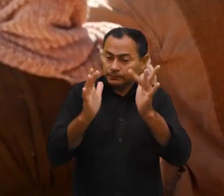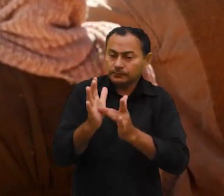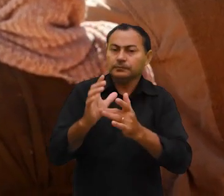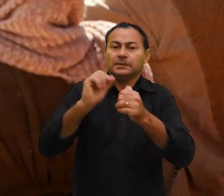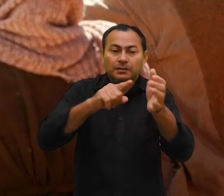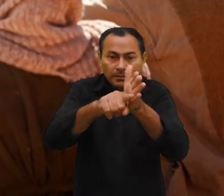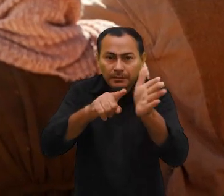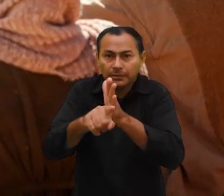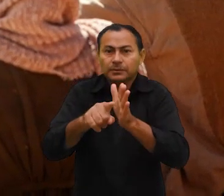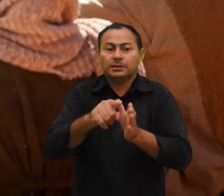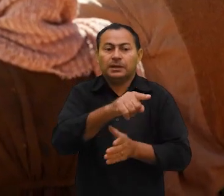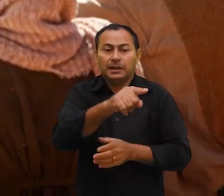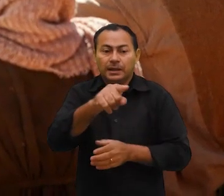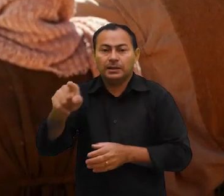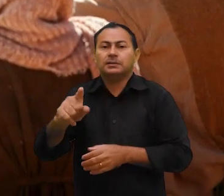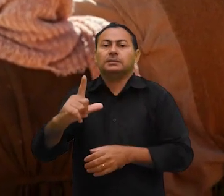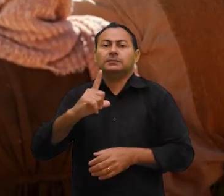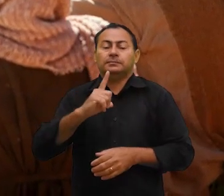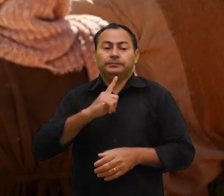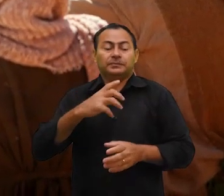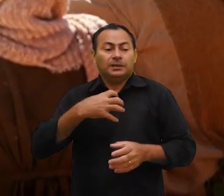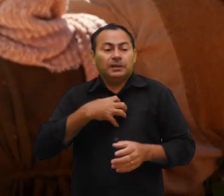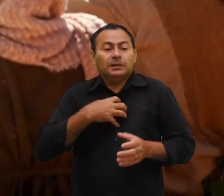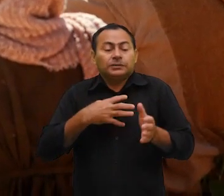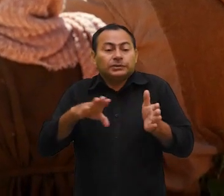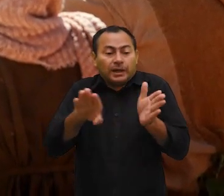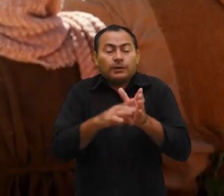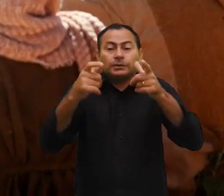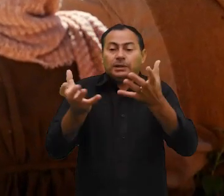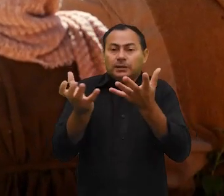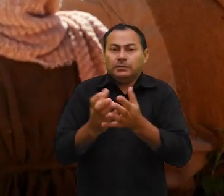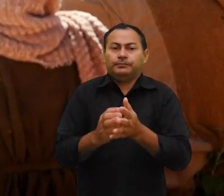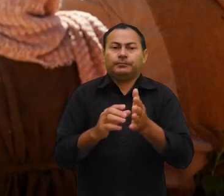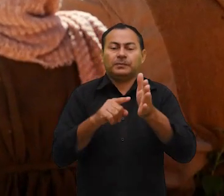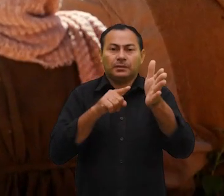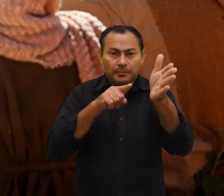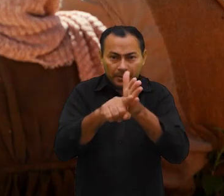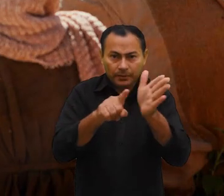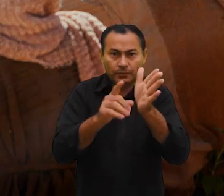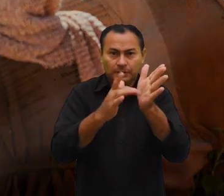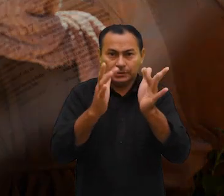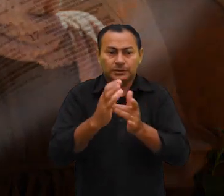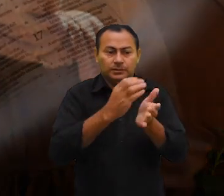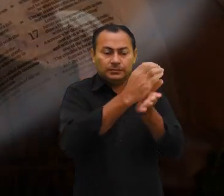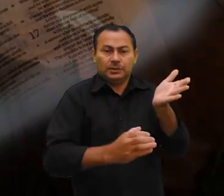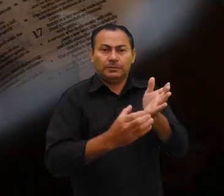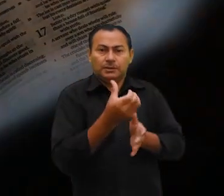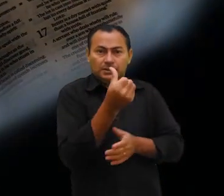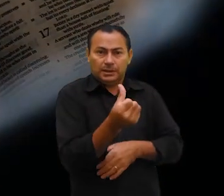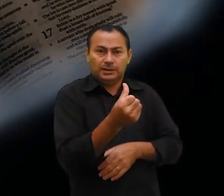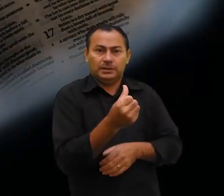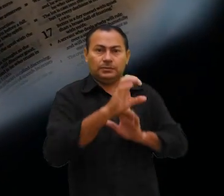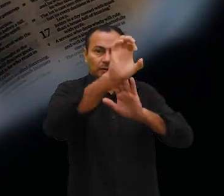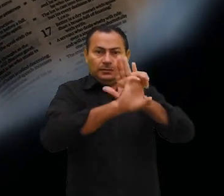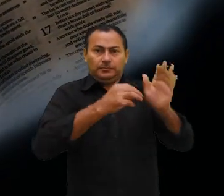Jesus fazia perguntas para que eles chegassem onde Ele queria. Ouça as perguntas de Jesus aqui no capítulo 6 de Mateus.